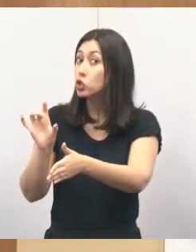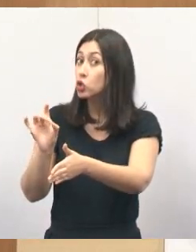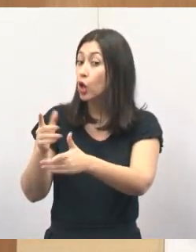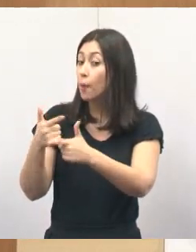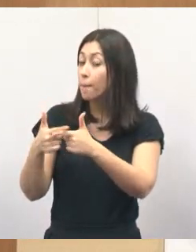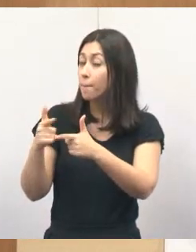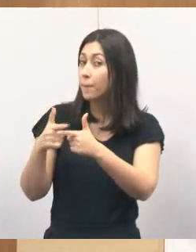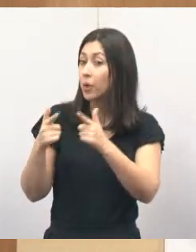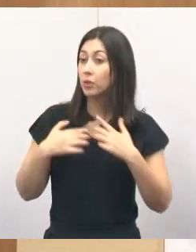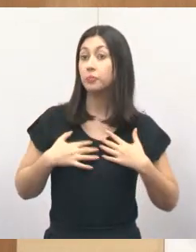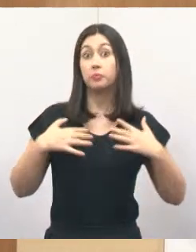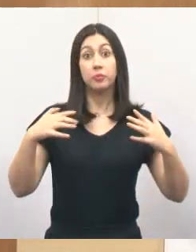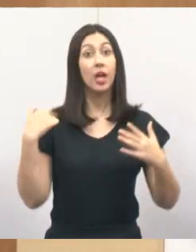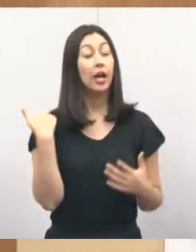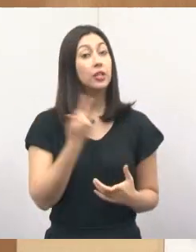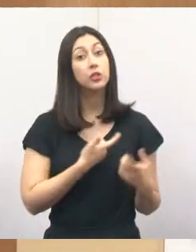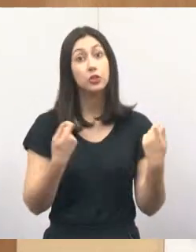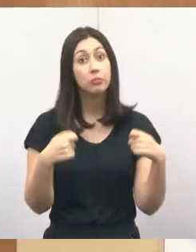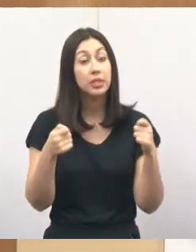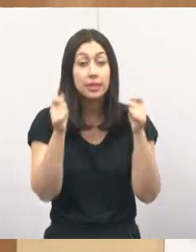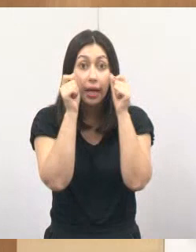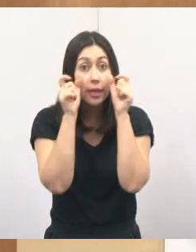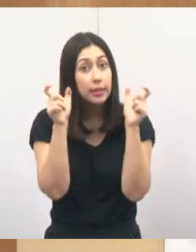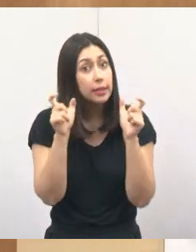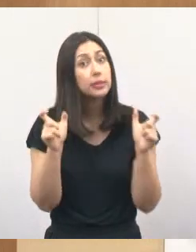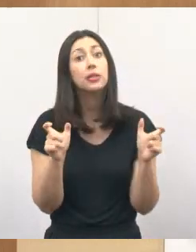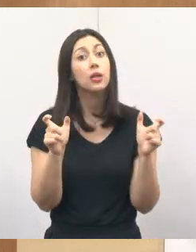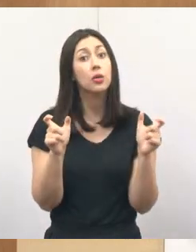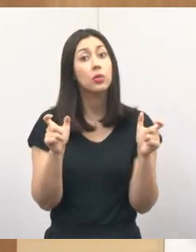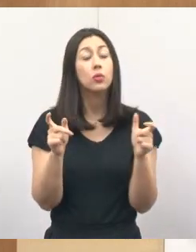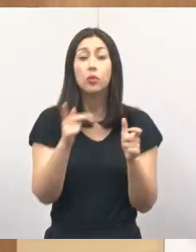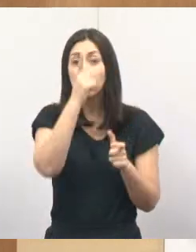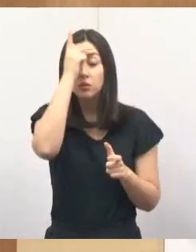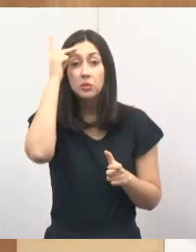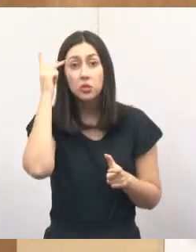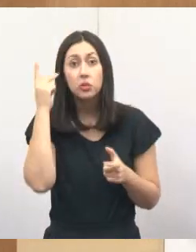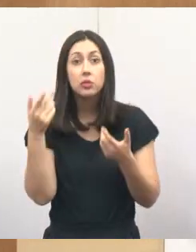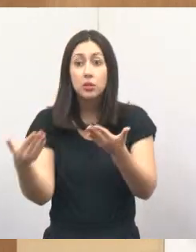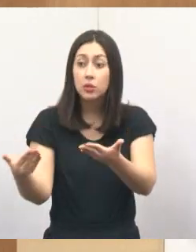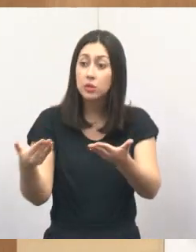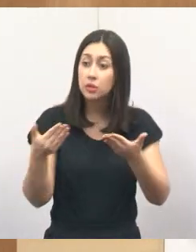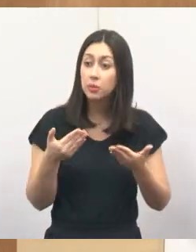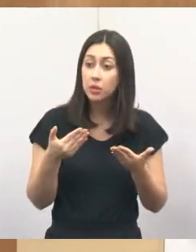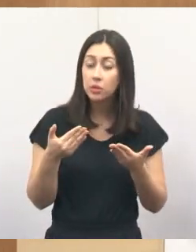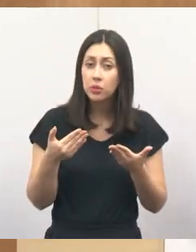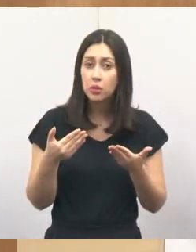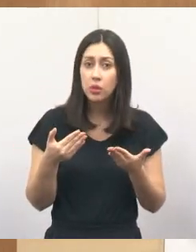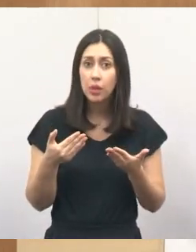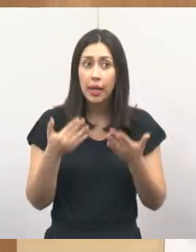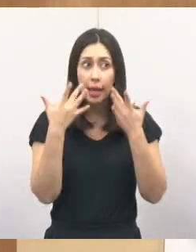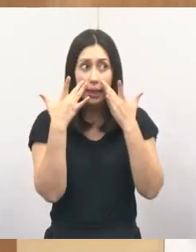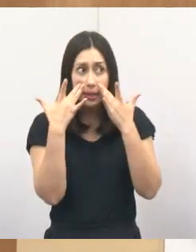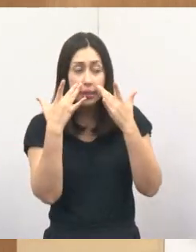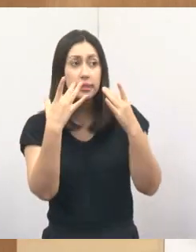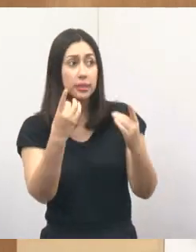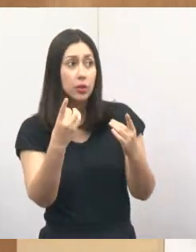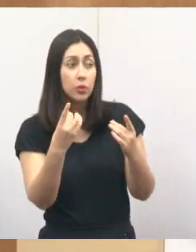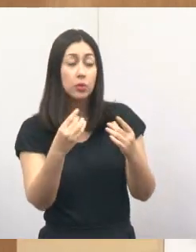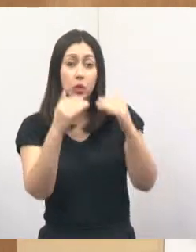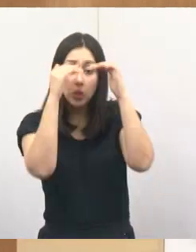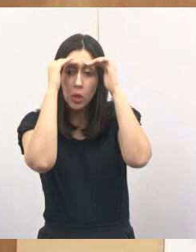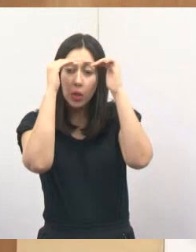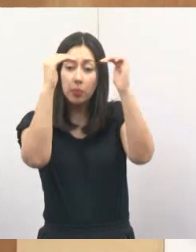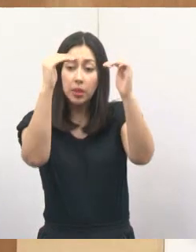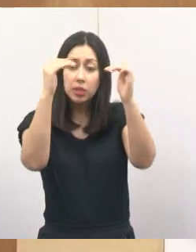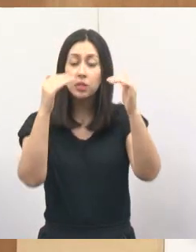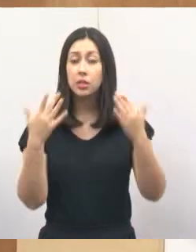Então, a gente precisa ter atenção com as pessoas que estão fazendo abordagem, ouvir o que elas têm para dizer e seguir para